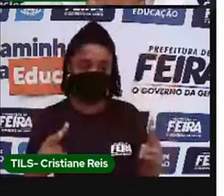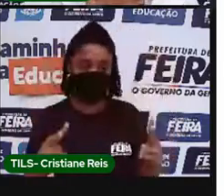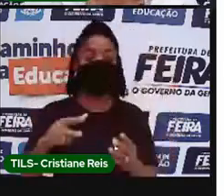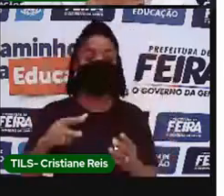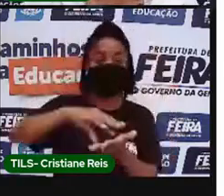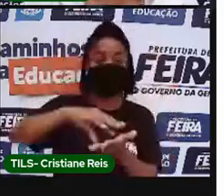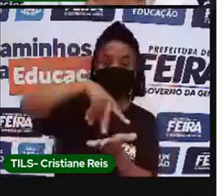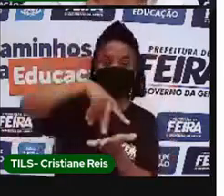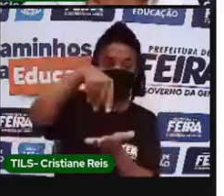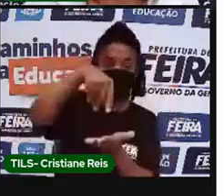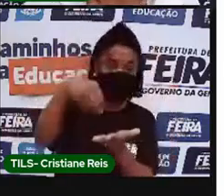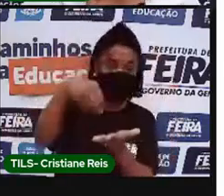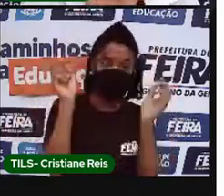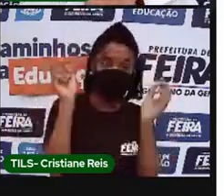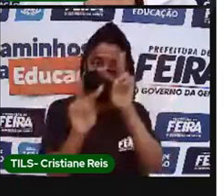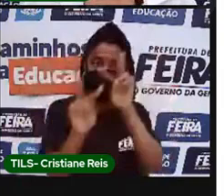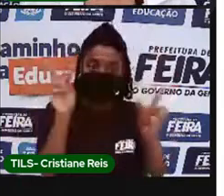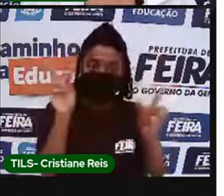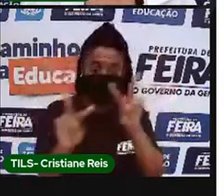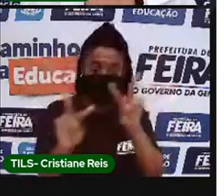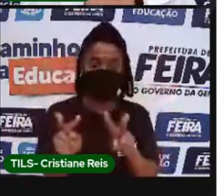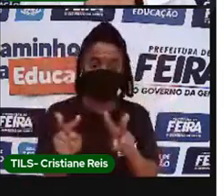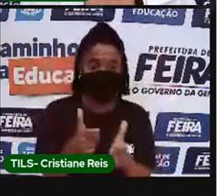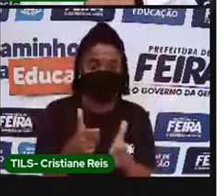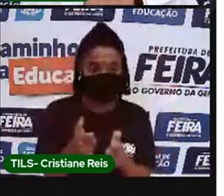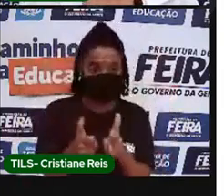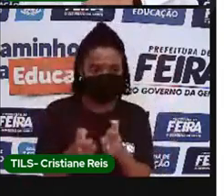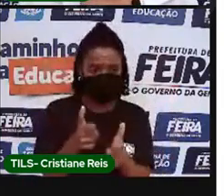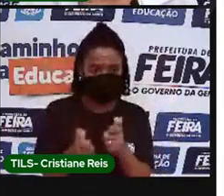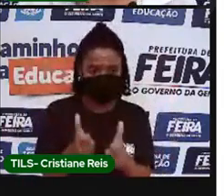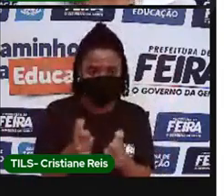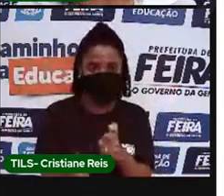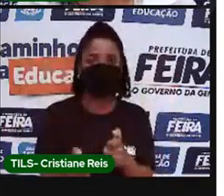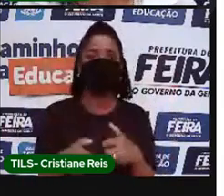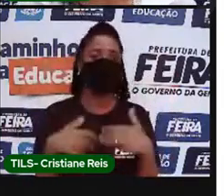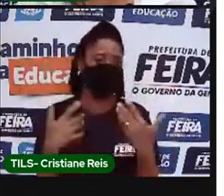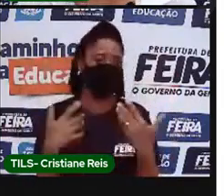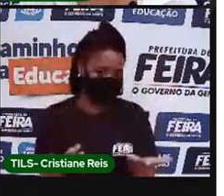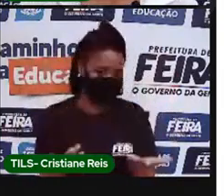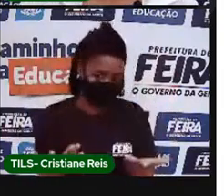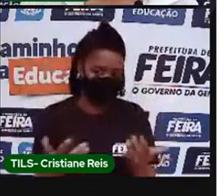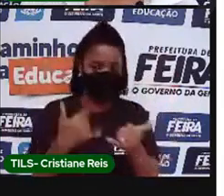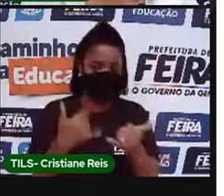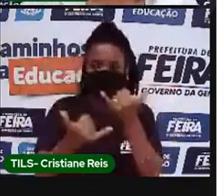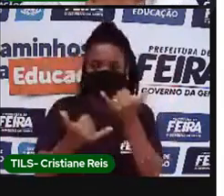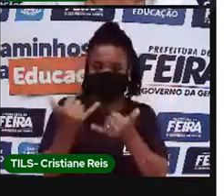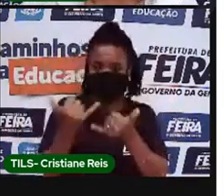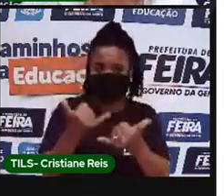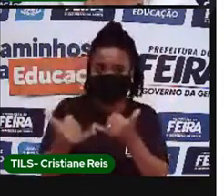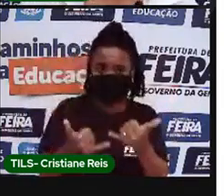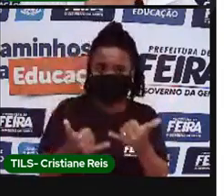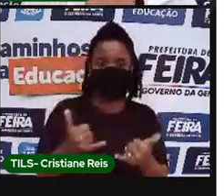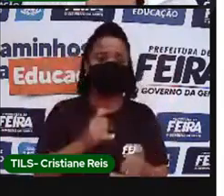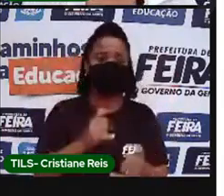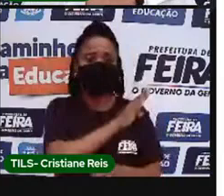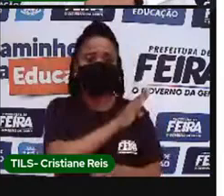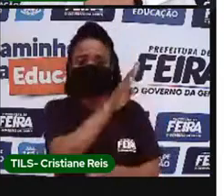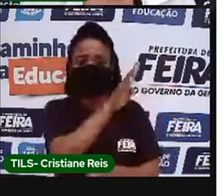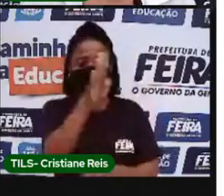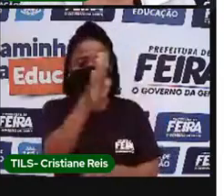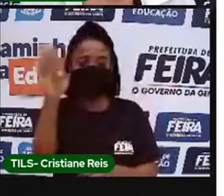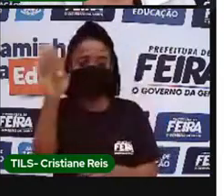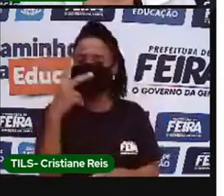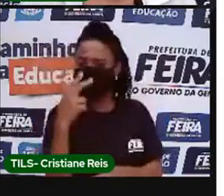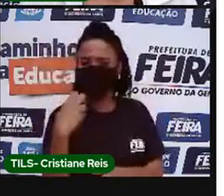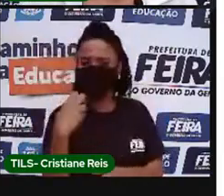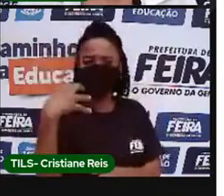que eu sei que vocês amam, essas brincadeiras, places, viajar por vários lugares do mundo sem sair de